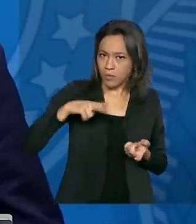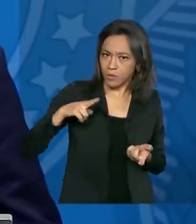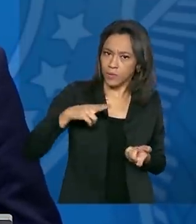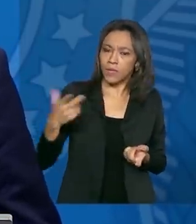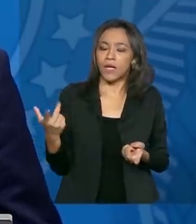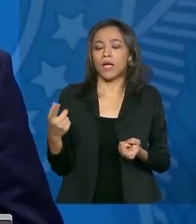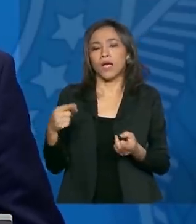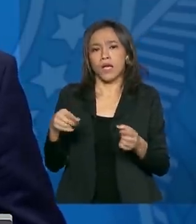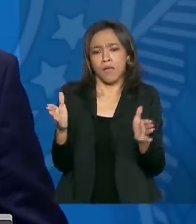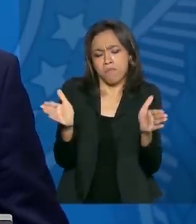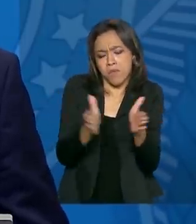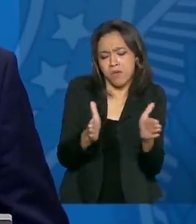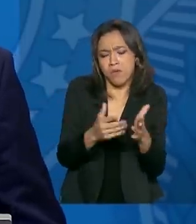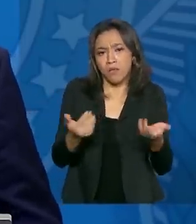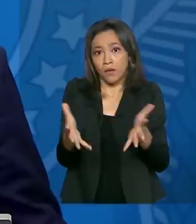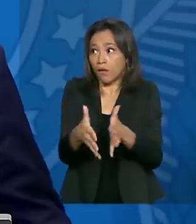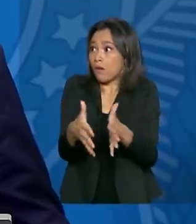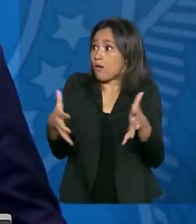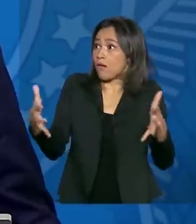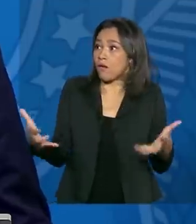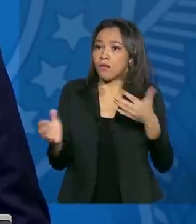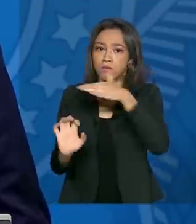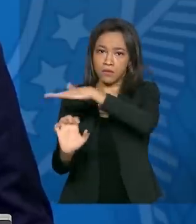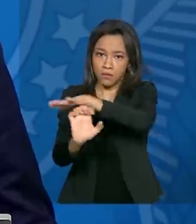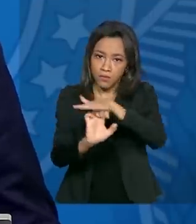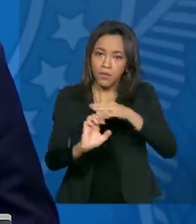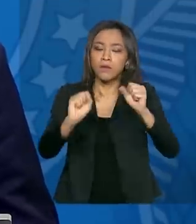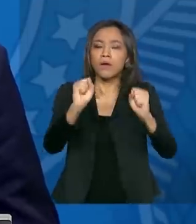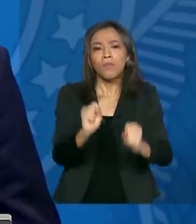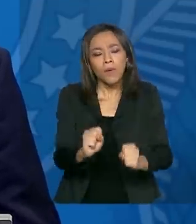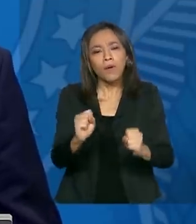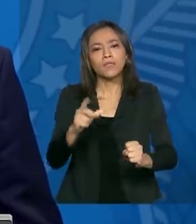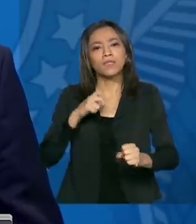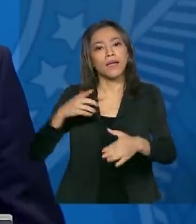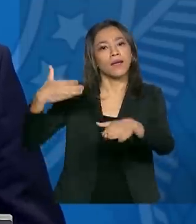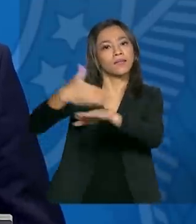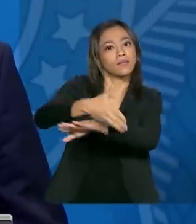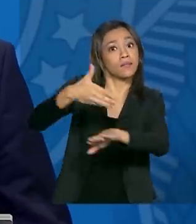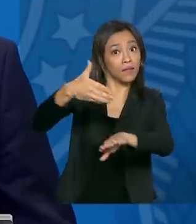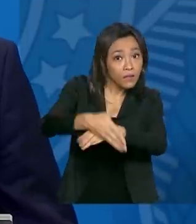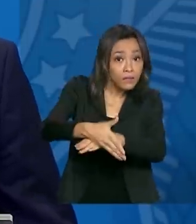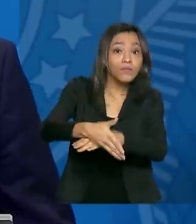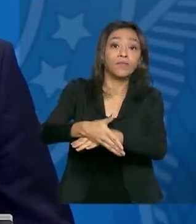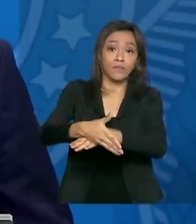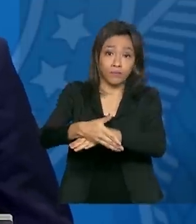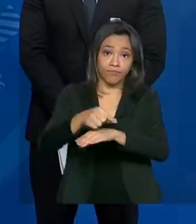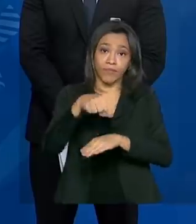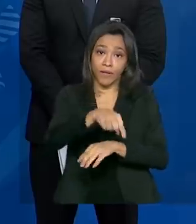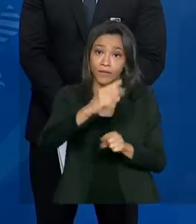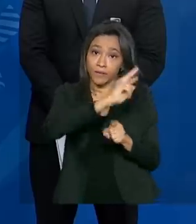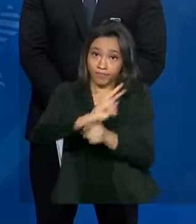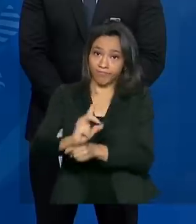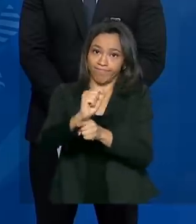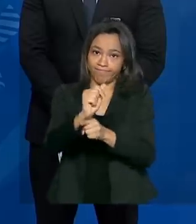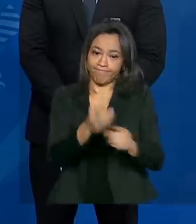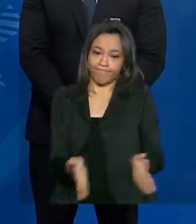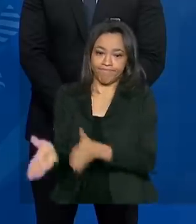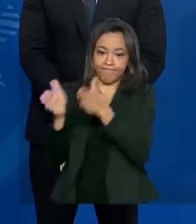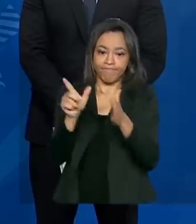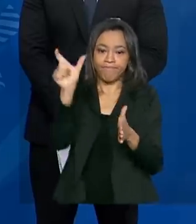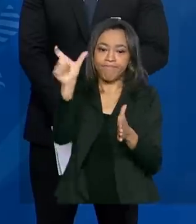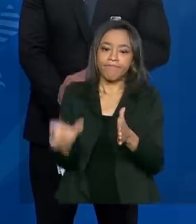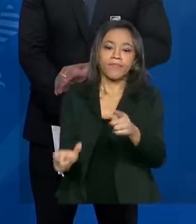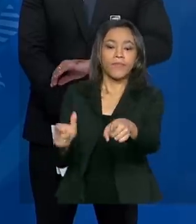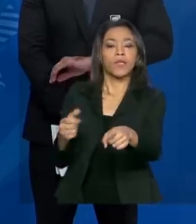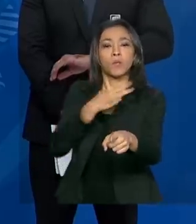pequena, a média, até a grande empresa, possa ter um acesso efetivo a esses créditos. Segundo o ministro,